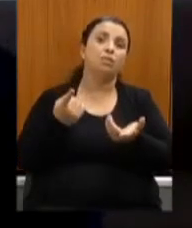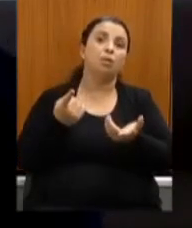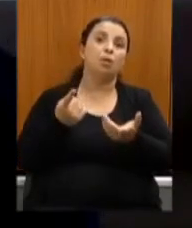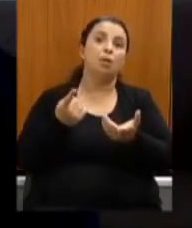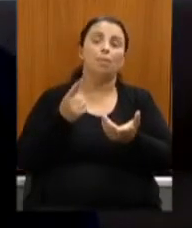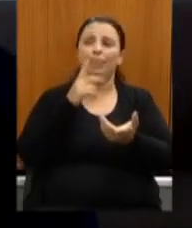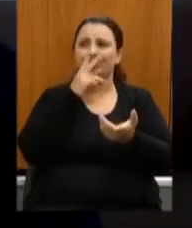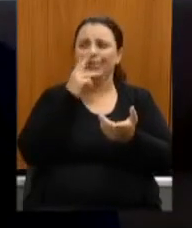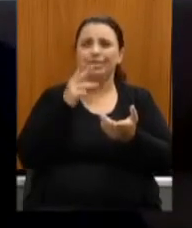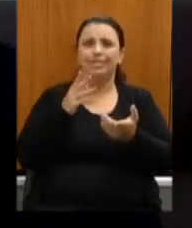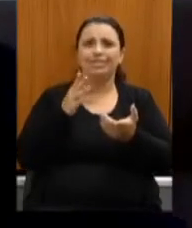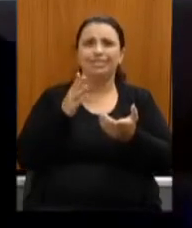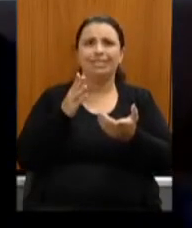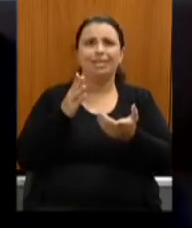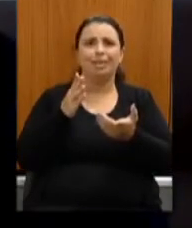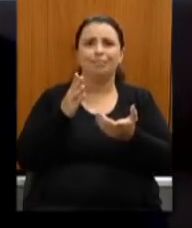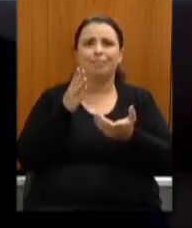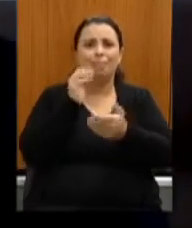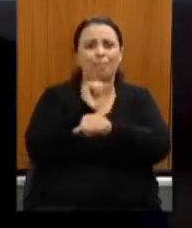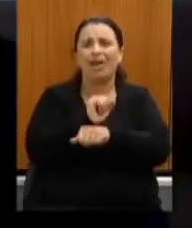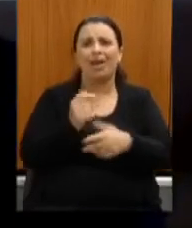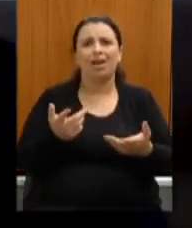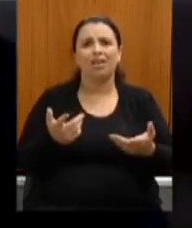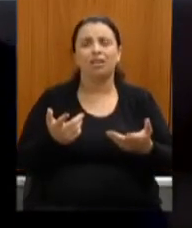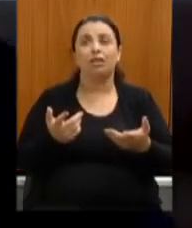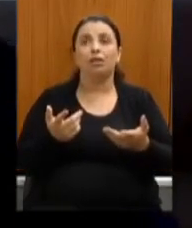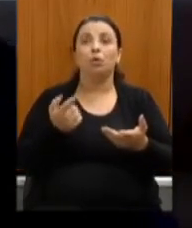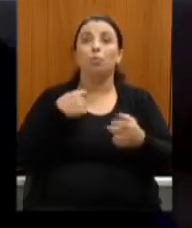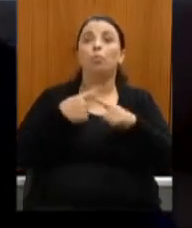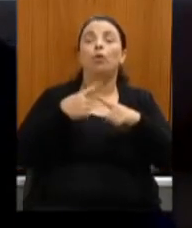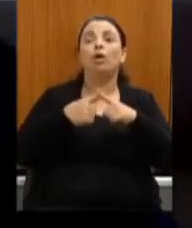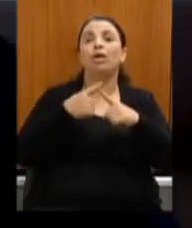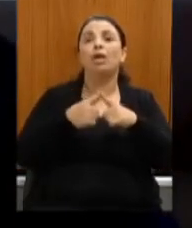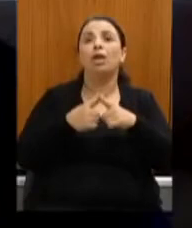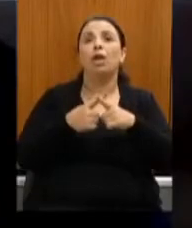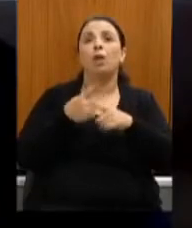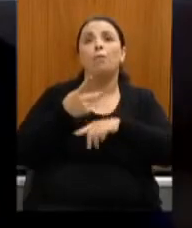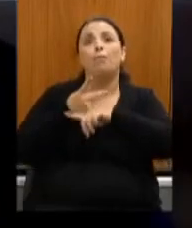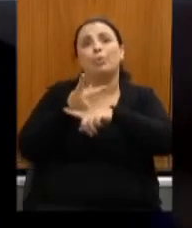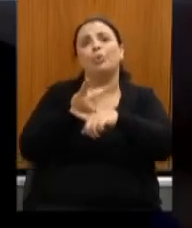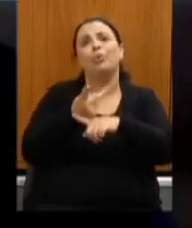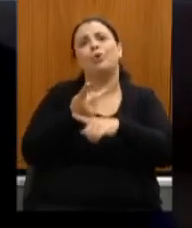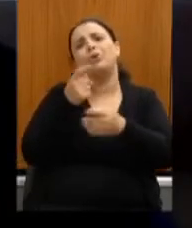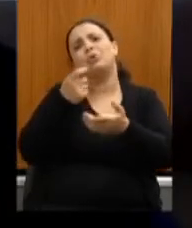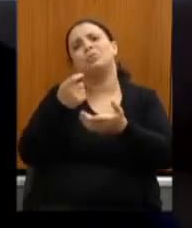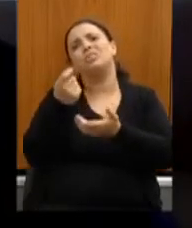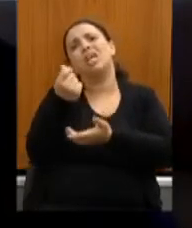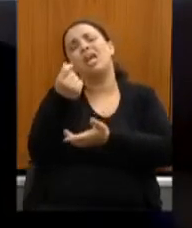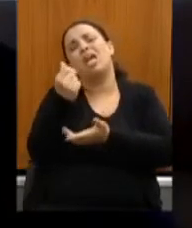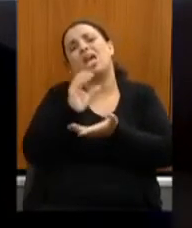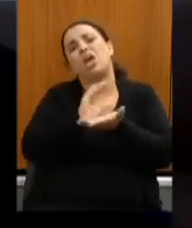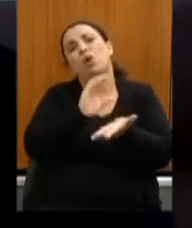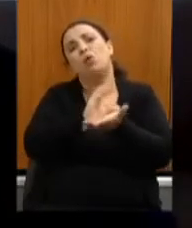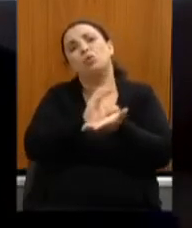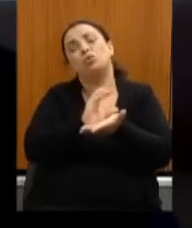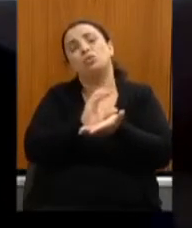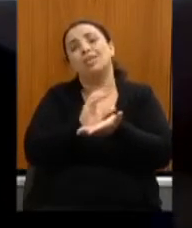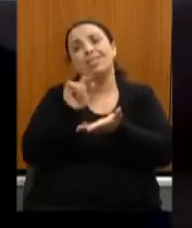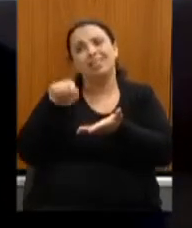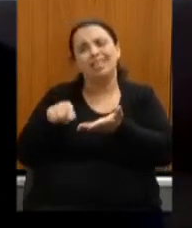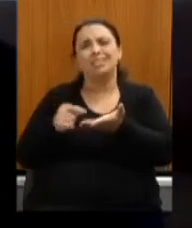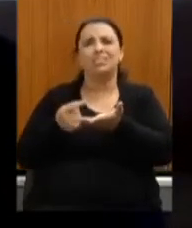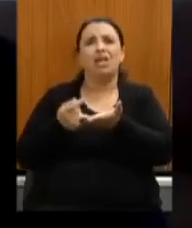porque ela busca a maior parte dos recursos desses financiamentos eu acho que a gente tem que